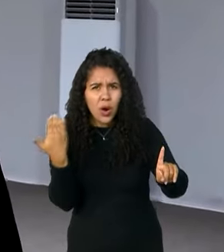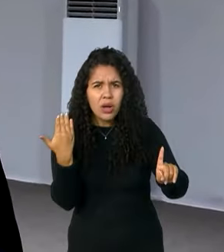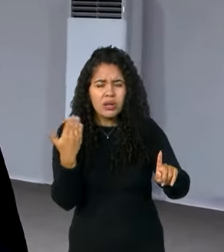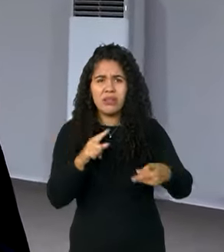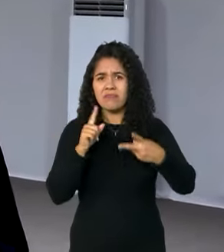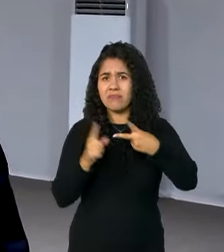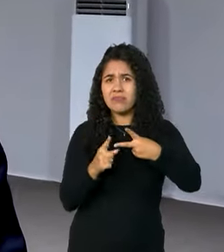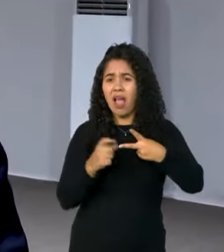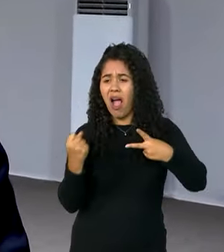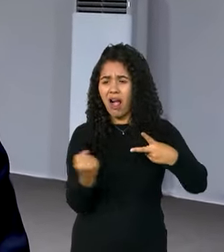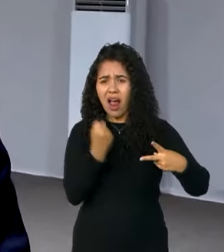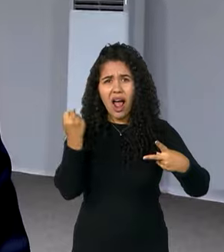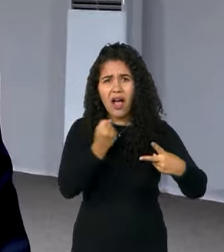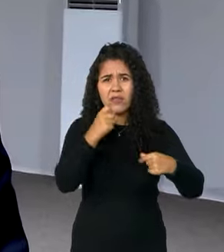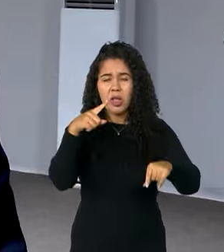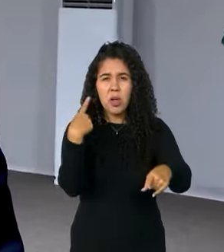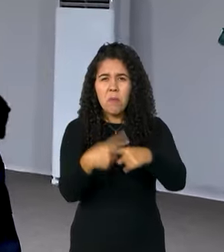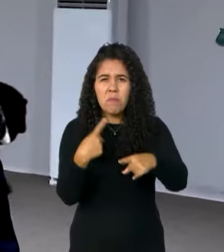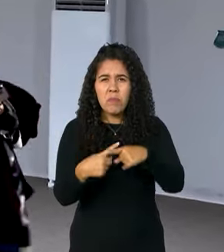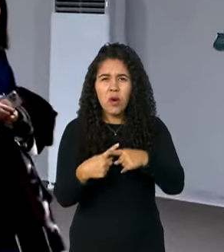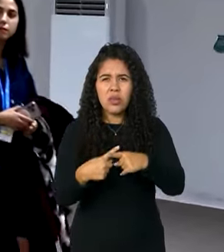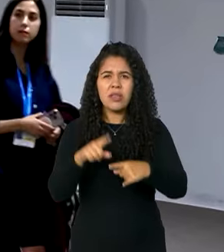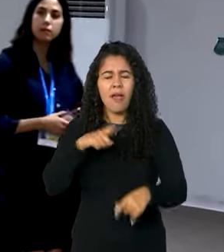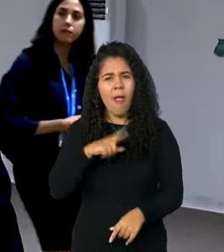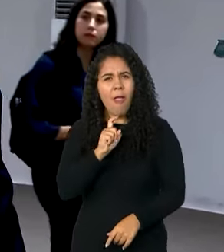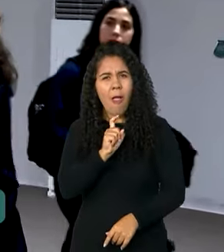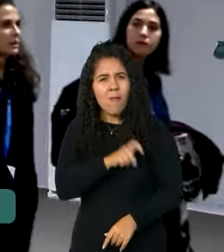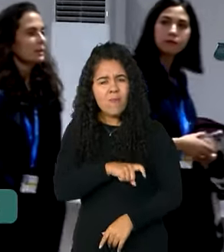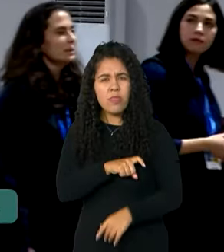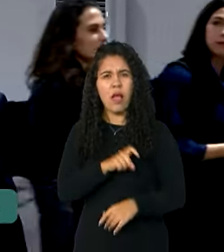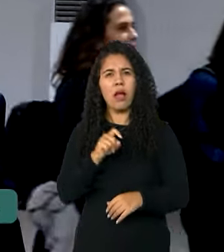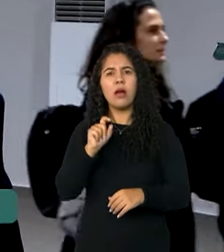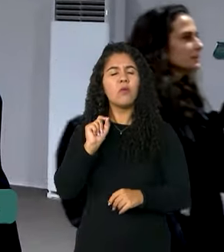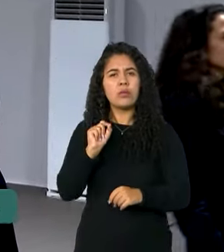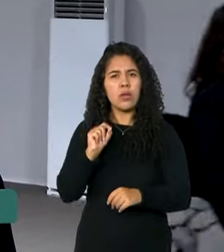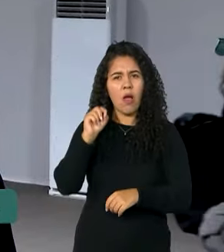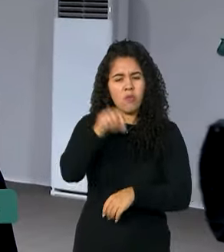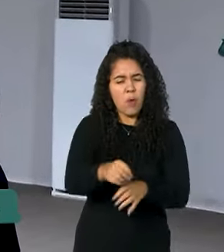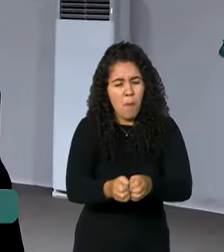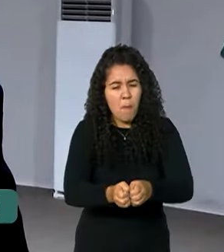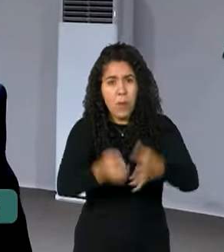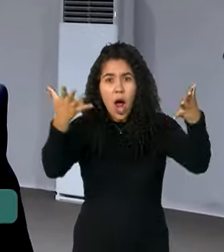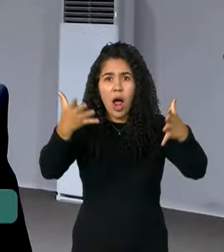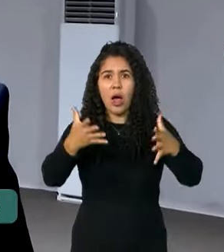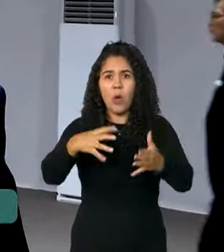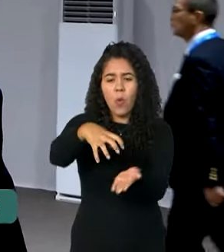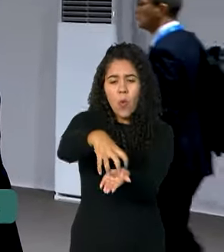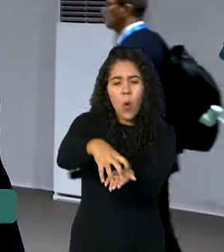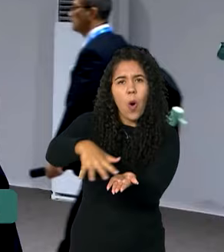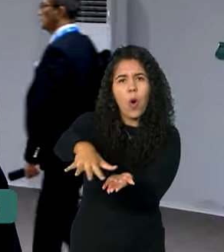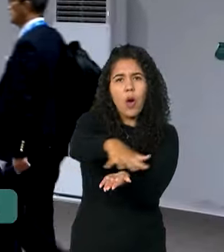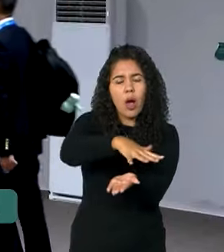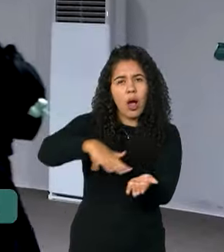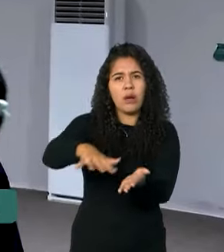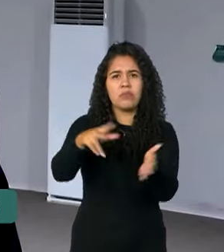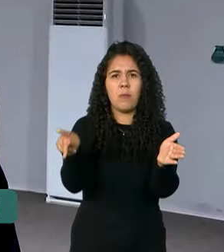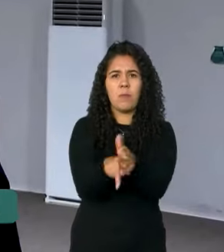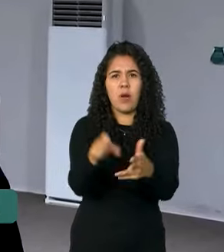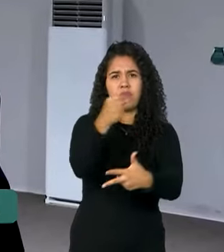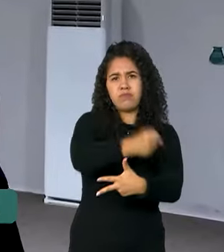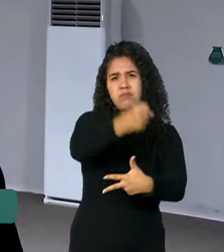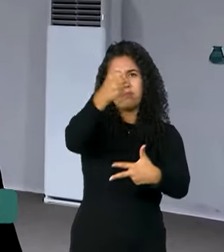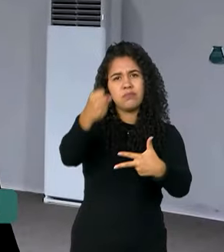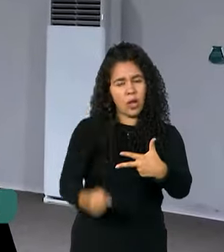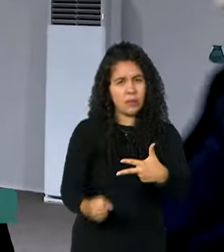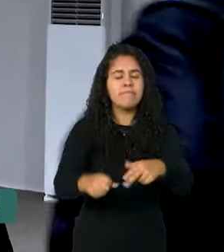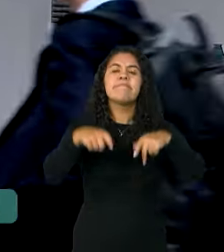por ser um atentado a uma instituição da República, um poder da República e que